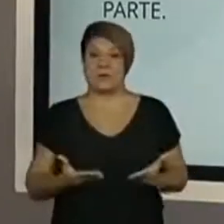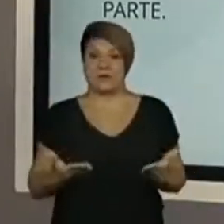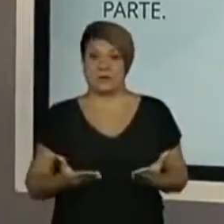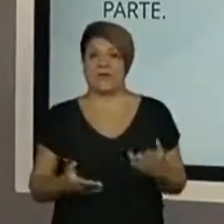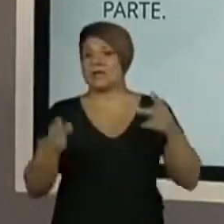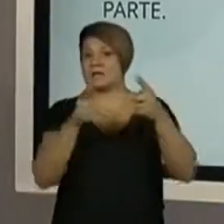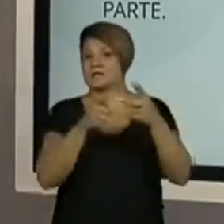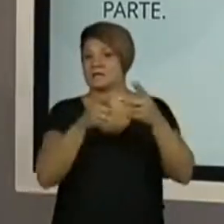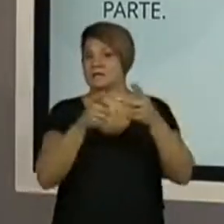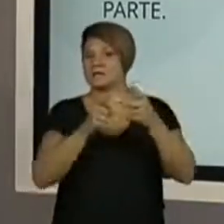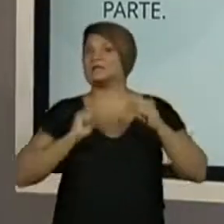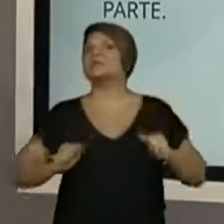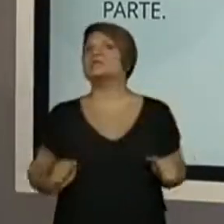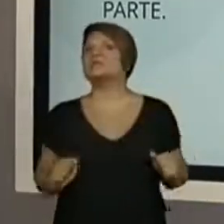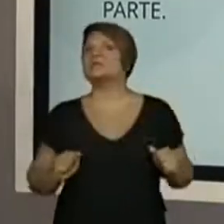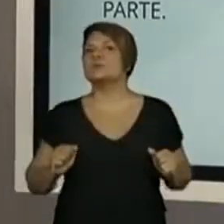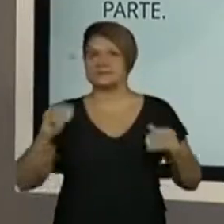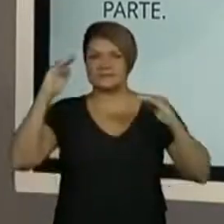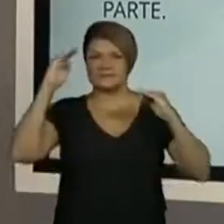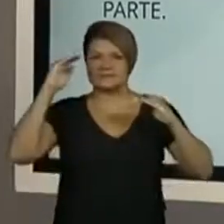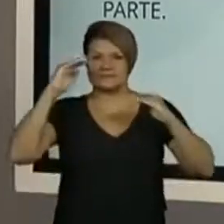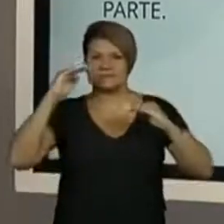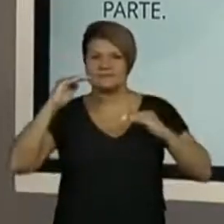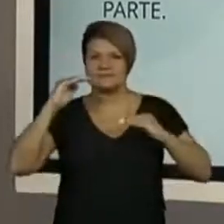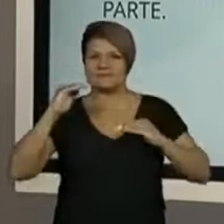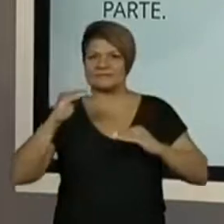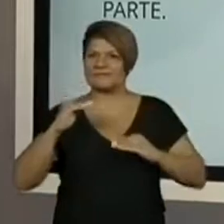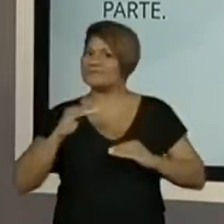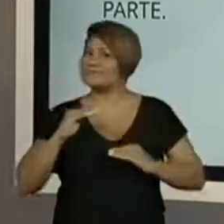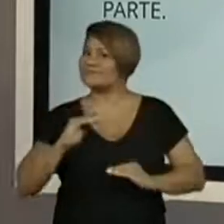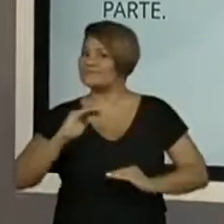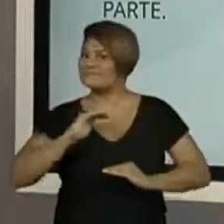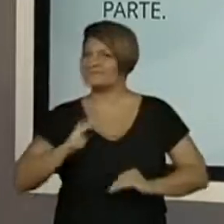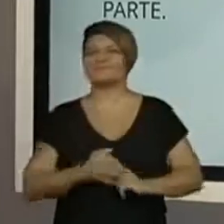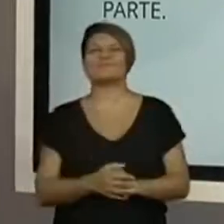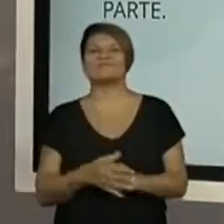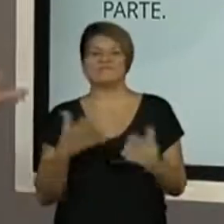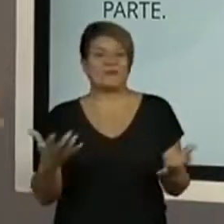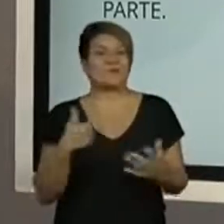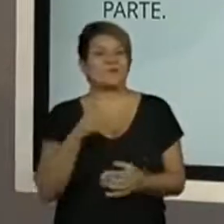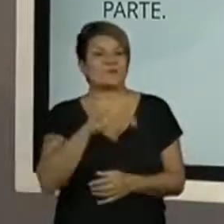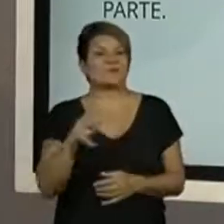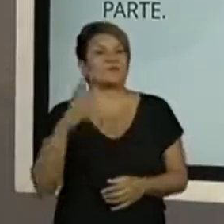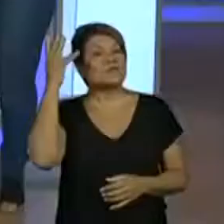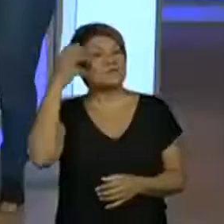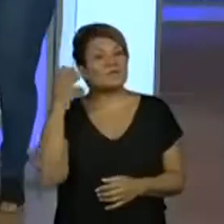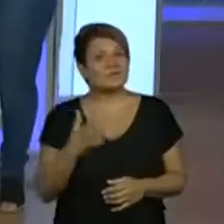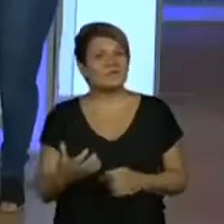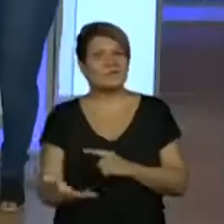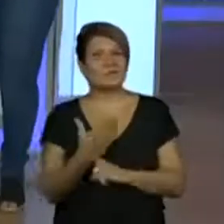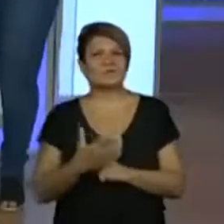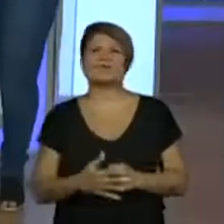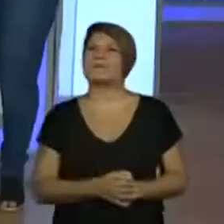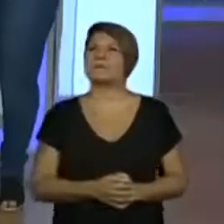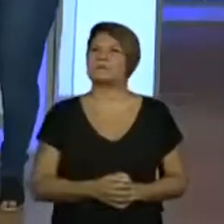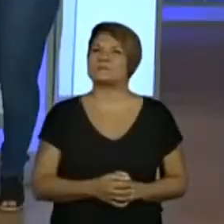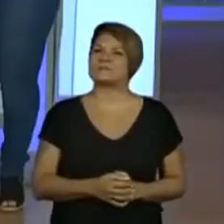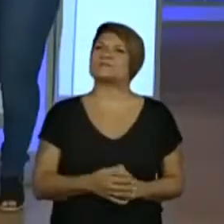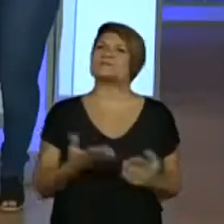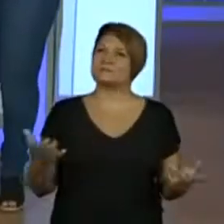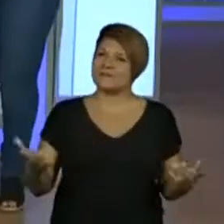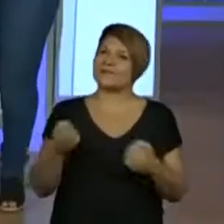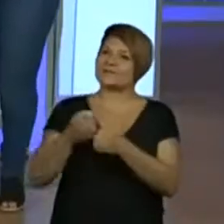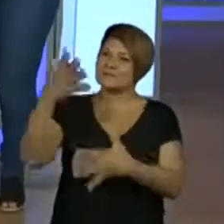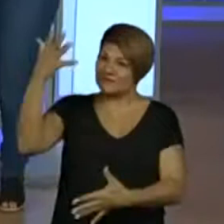segunda parte. Vocês se lembram? A professora Vivi vai me ajudar. Qual que é a segunda parte, professora? Ah, todo mundo lá, a